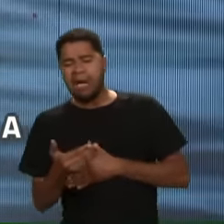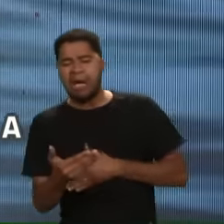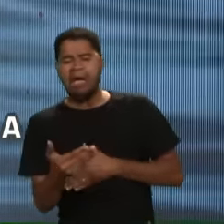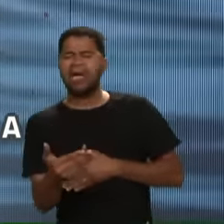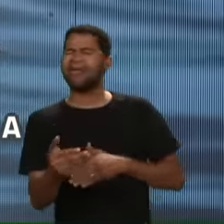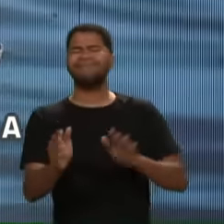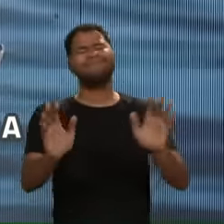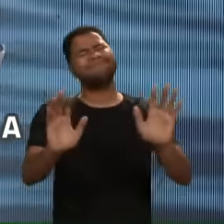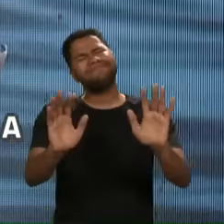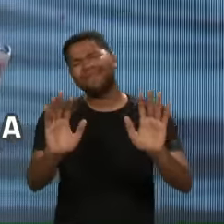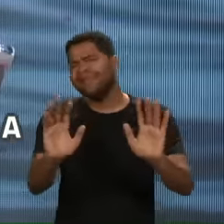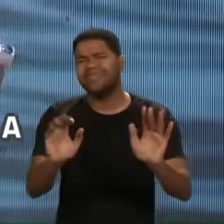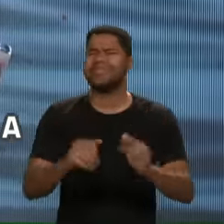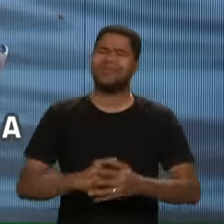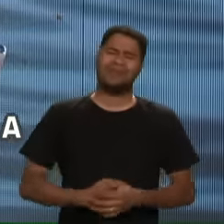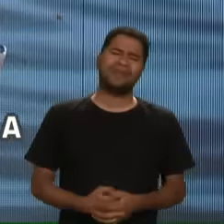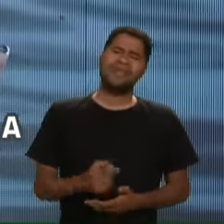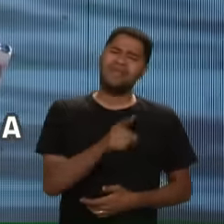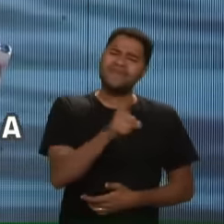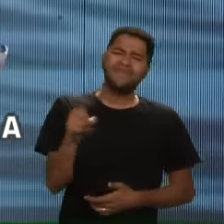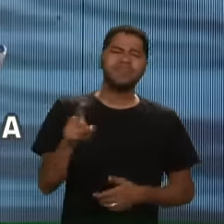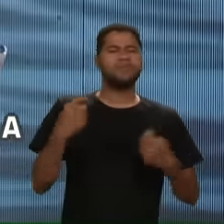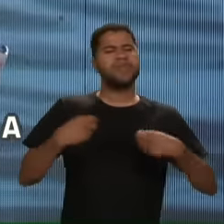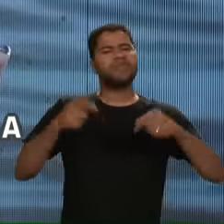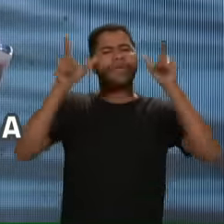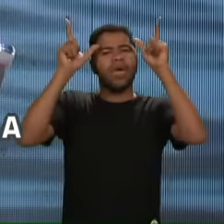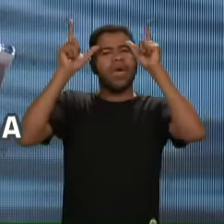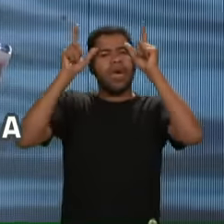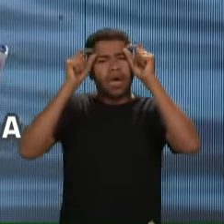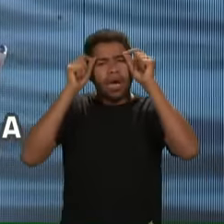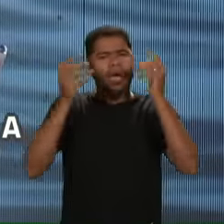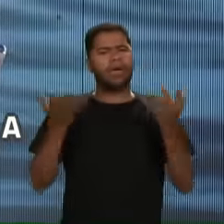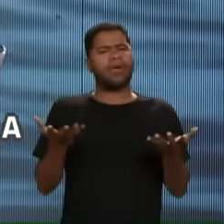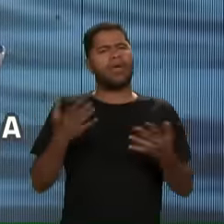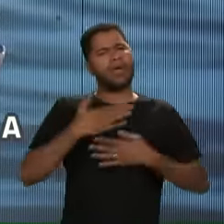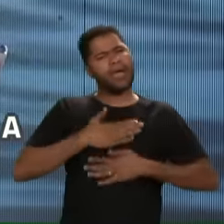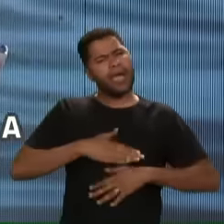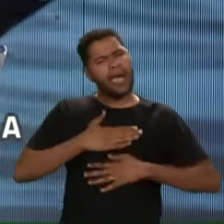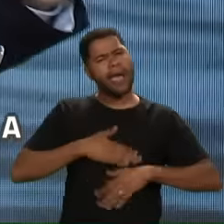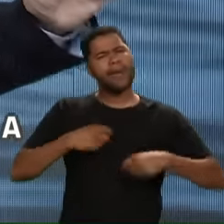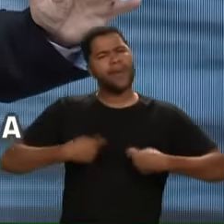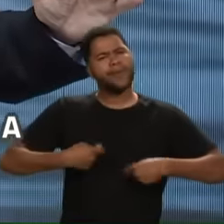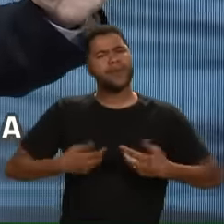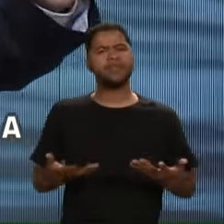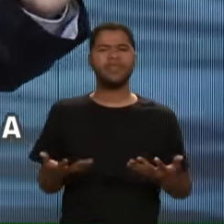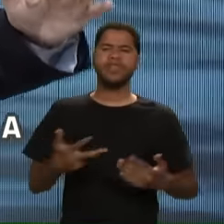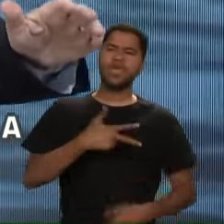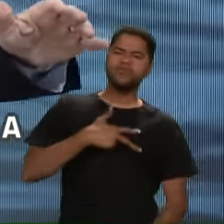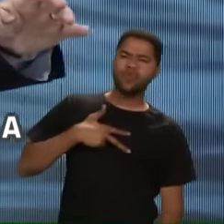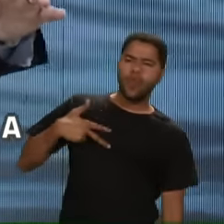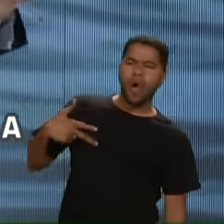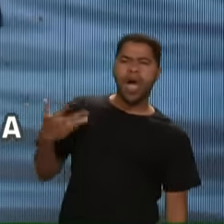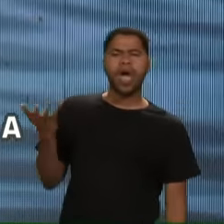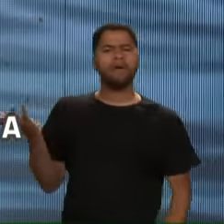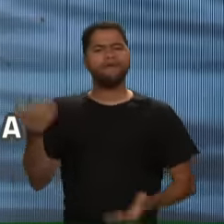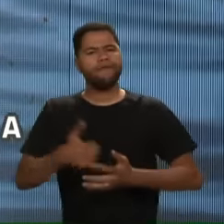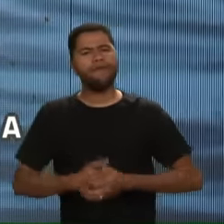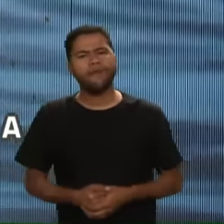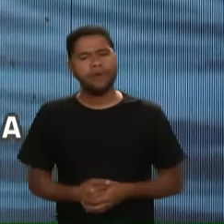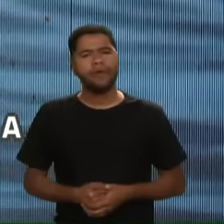sua vida Você tem que relaxar Meu irmão Você tem que ficar suave Relaxar